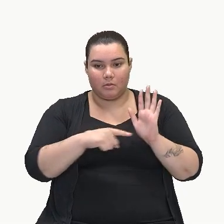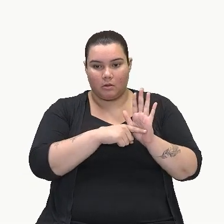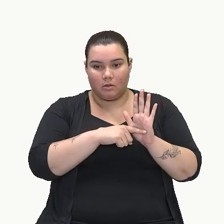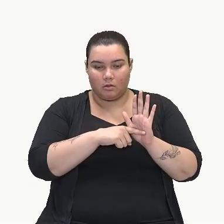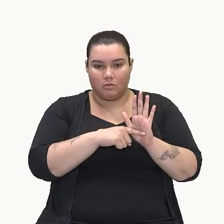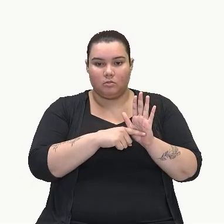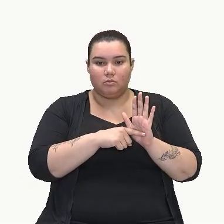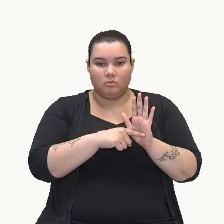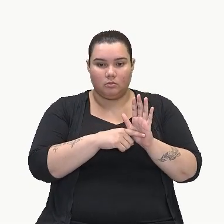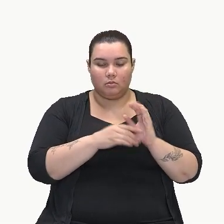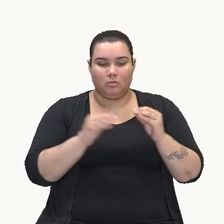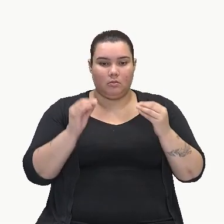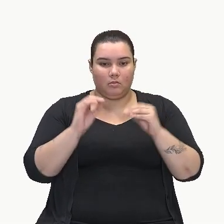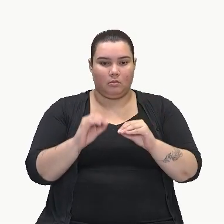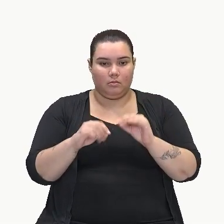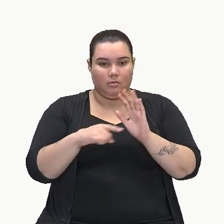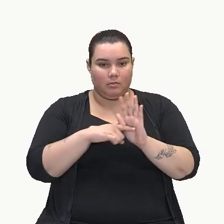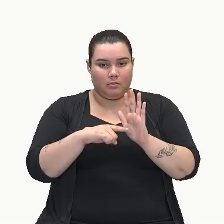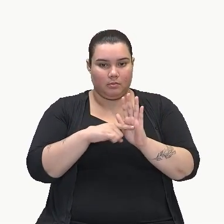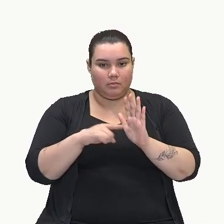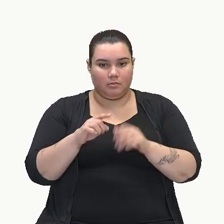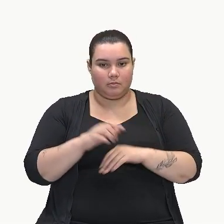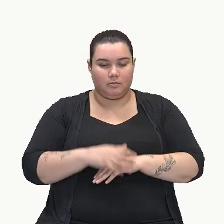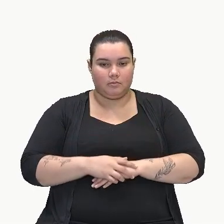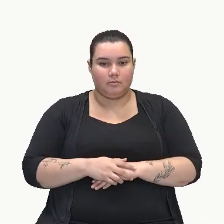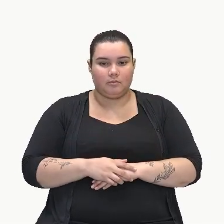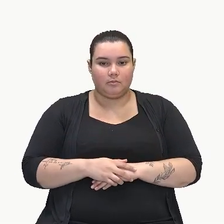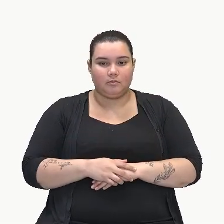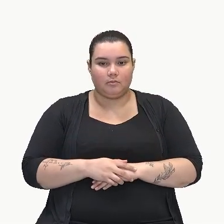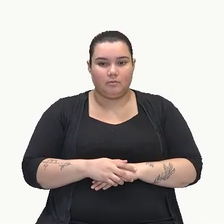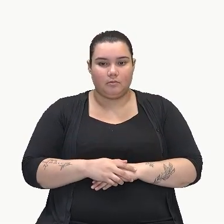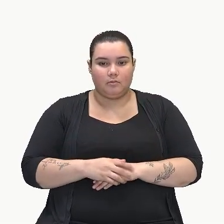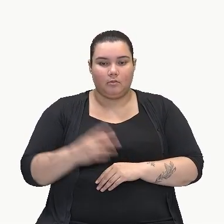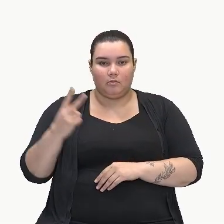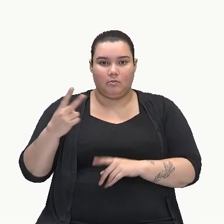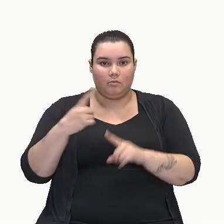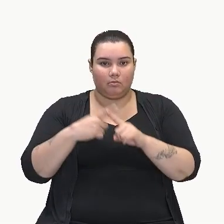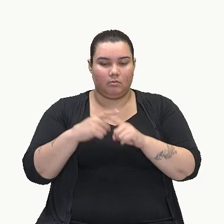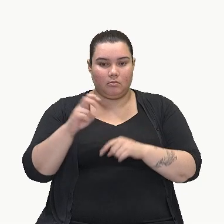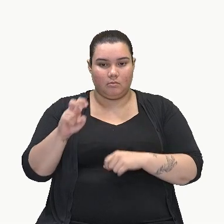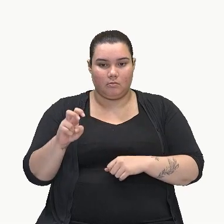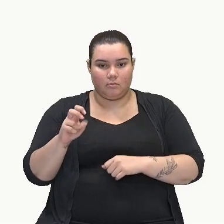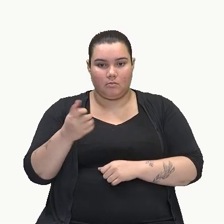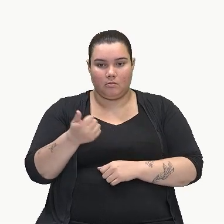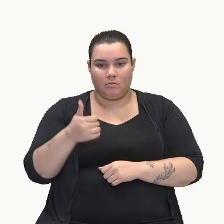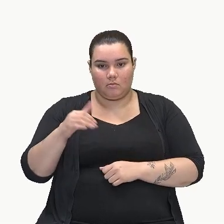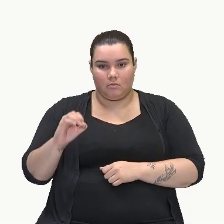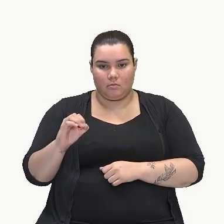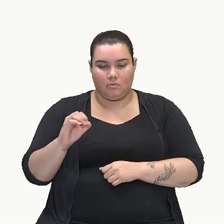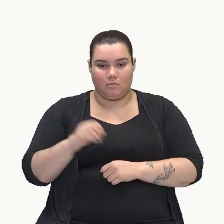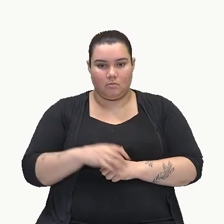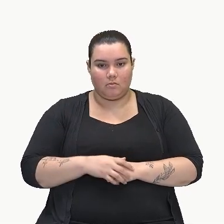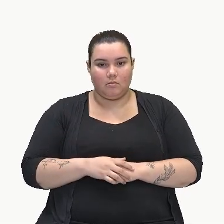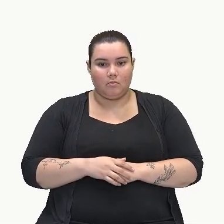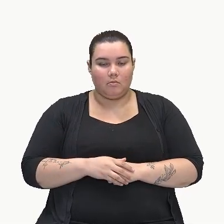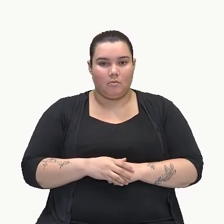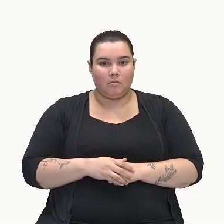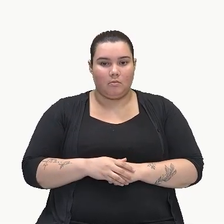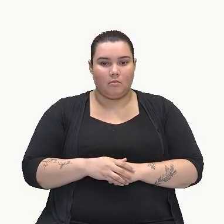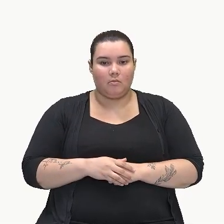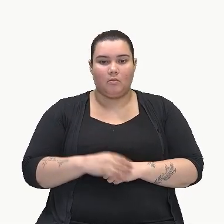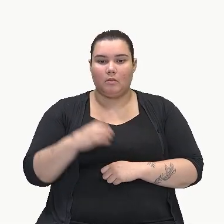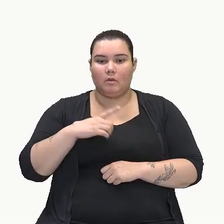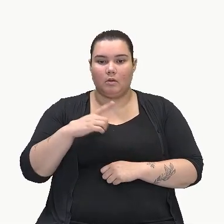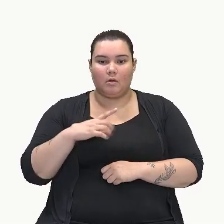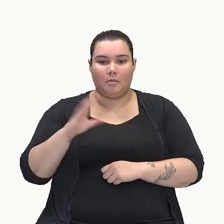Então, senais diferentes, menos. 2 vezes 5, 10. E agora eu